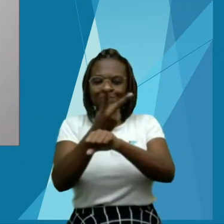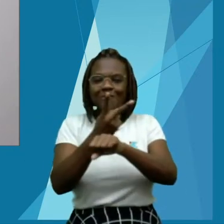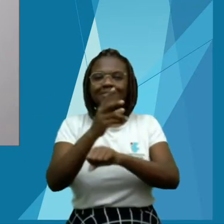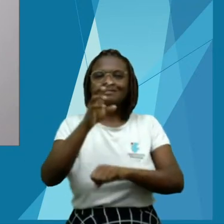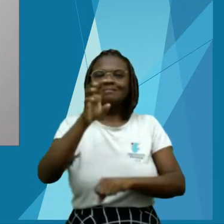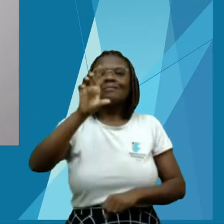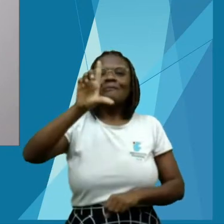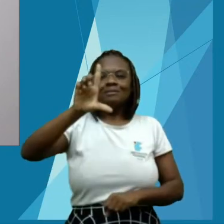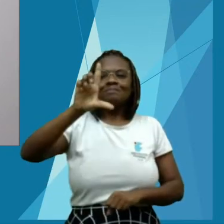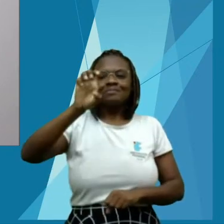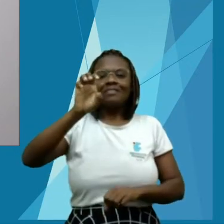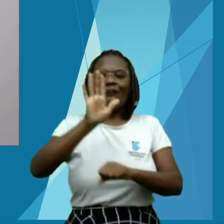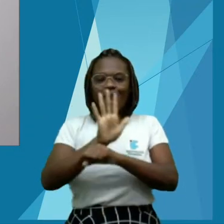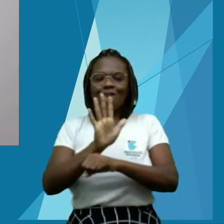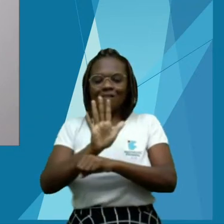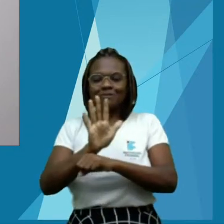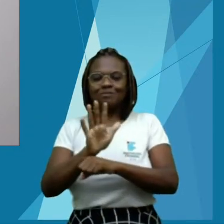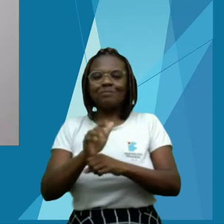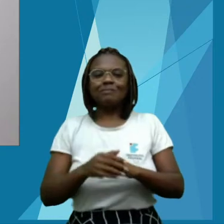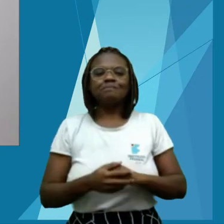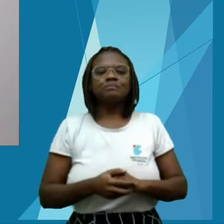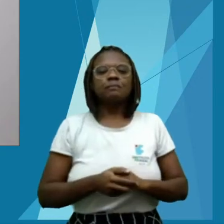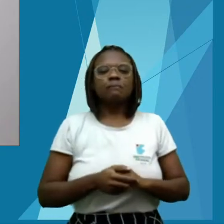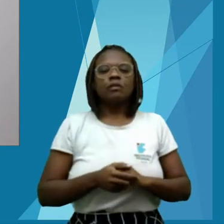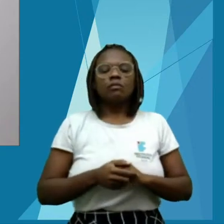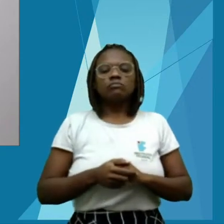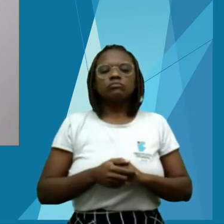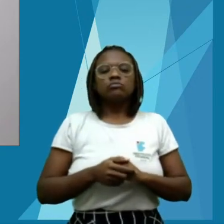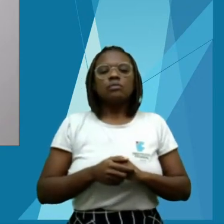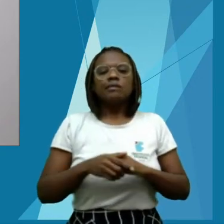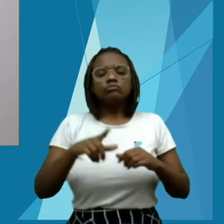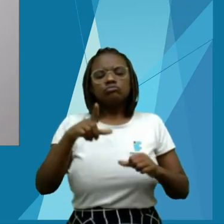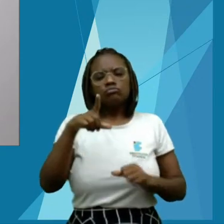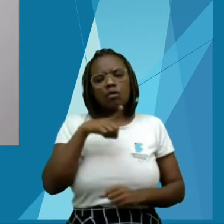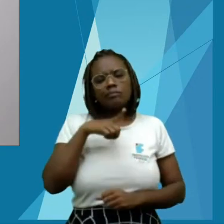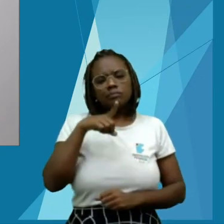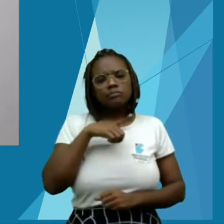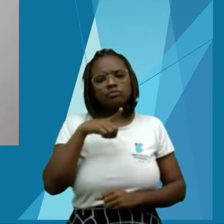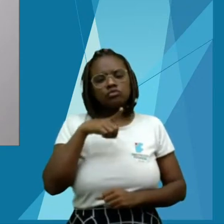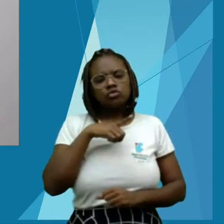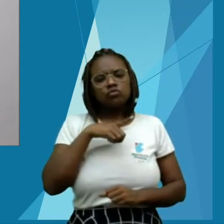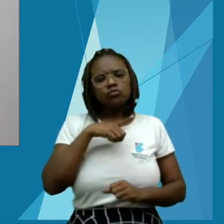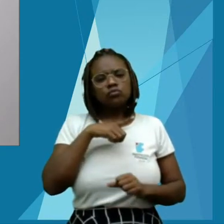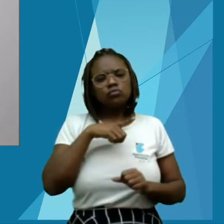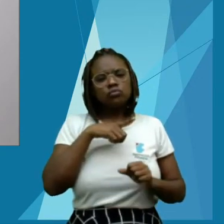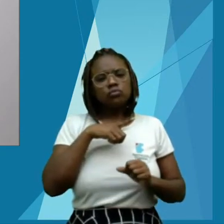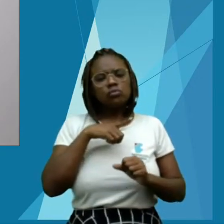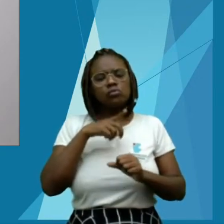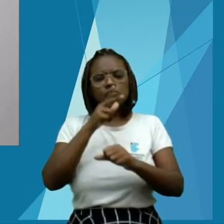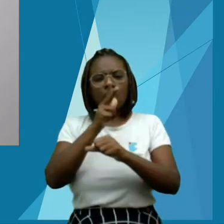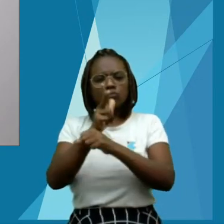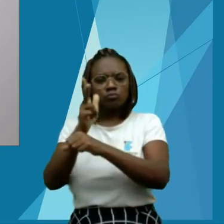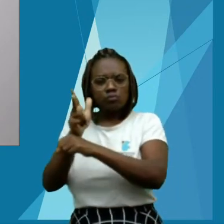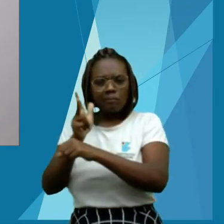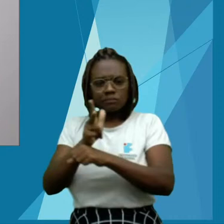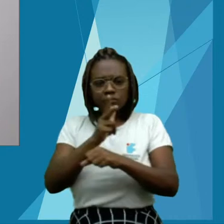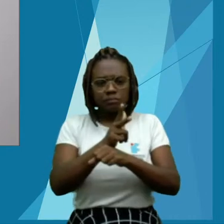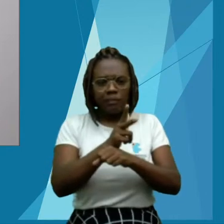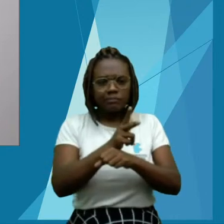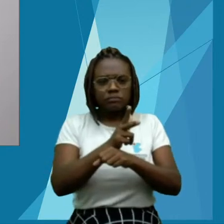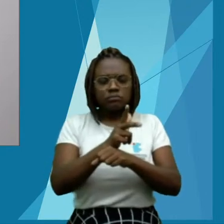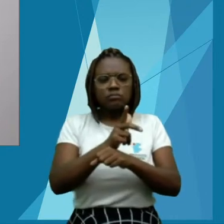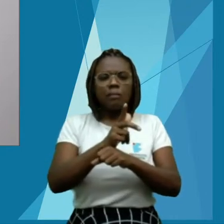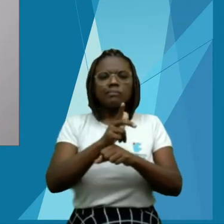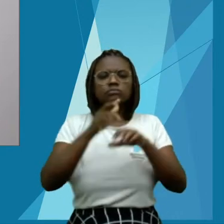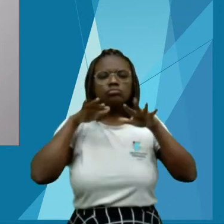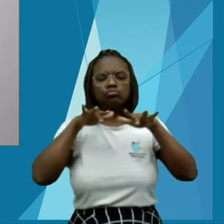E todos os resultados e metodologias e as conclusões estão descritas nessa obra. É